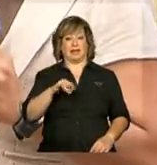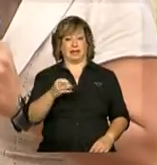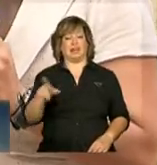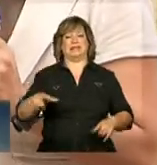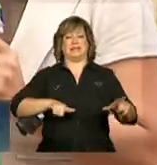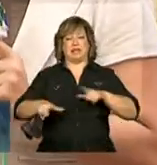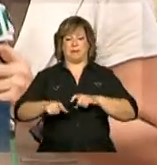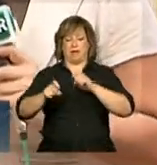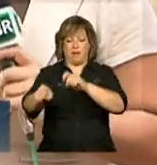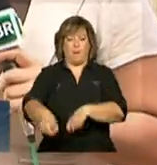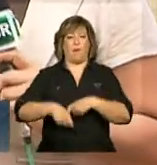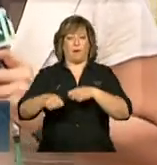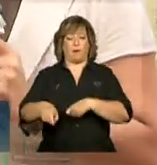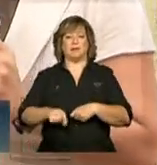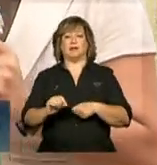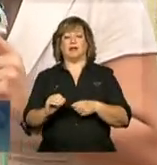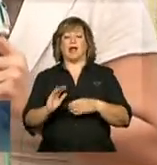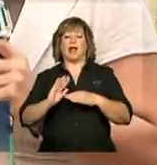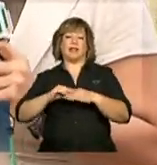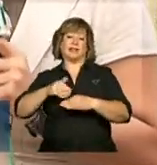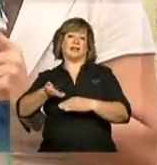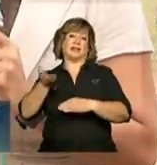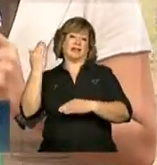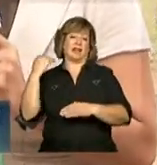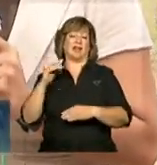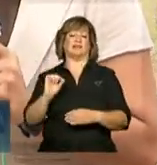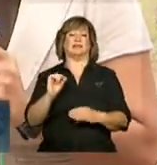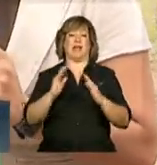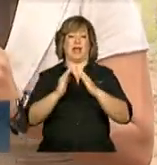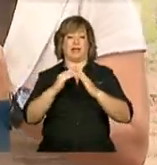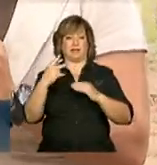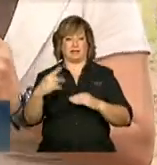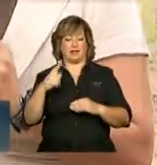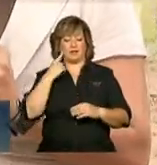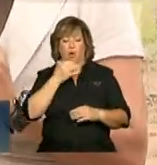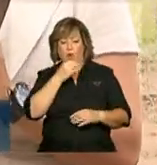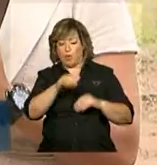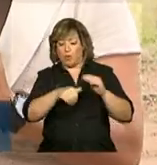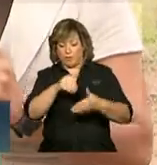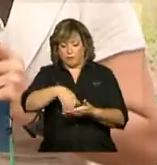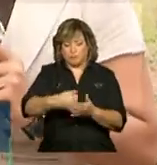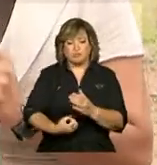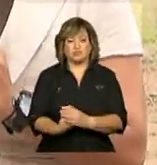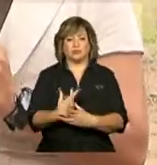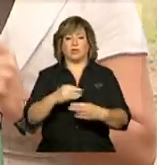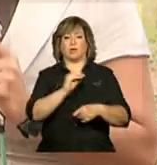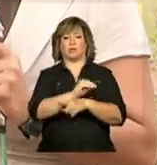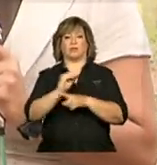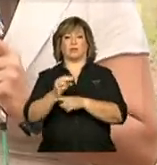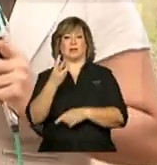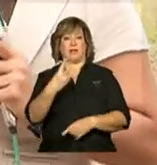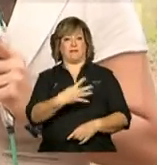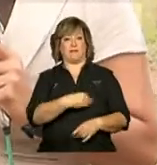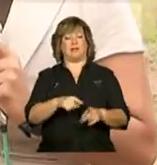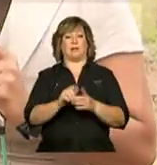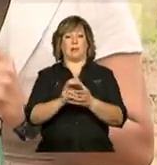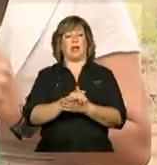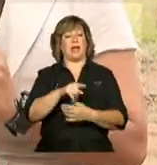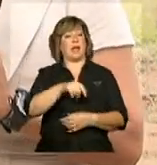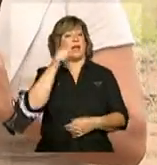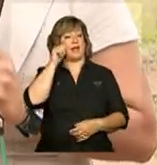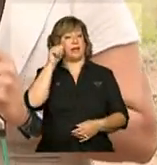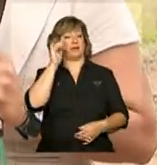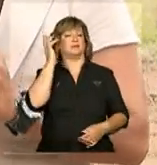roça, ao fundo da casa dela e opinar sobre o que vai ser plantado para alimentar os três filhos e o marido, é ela quem